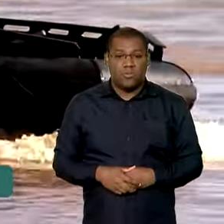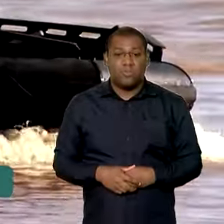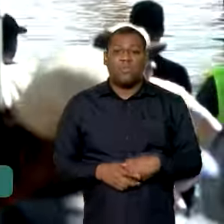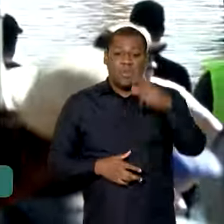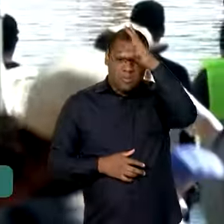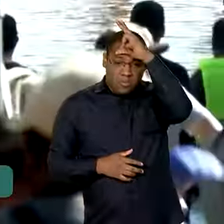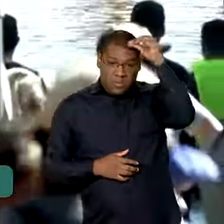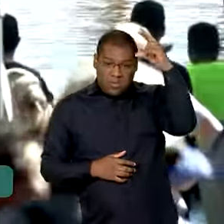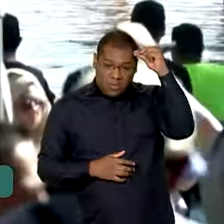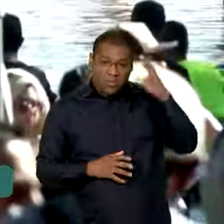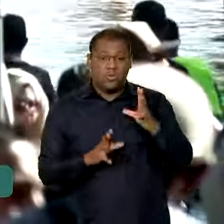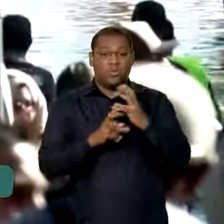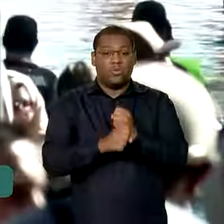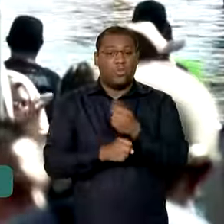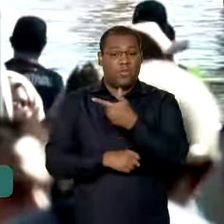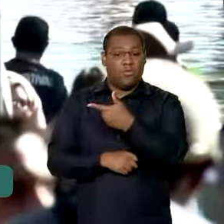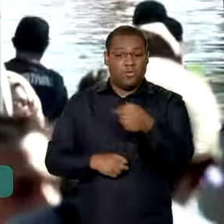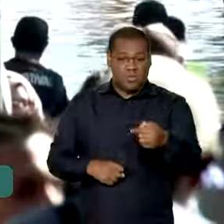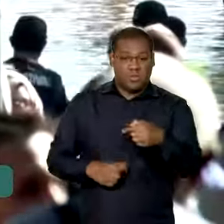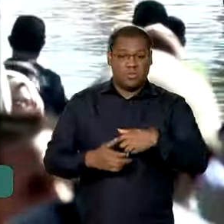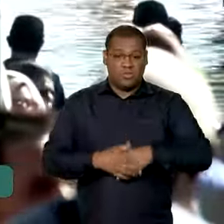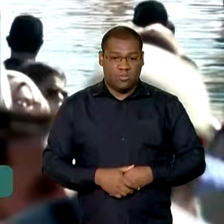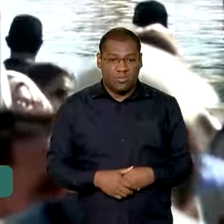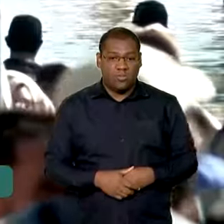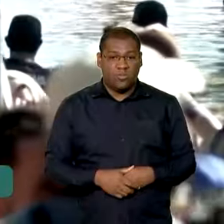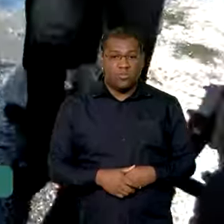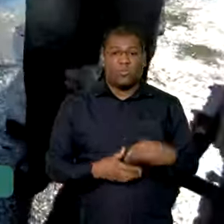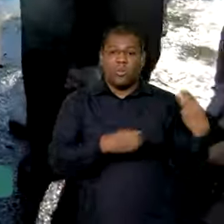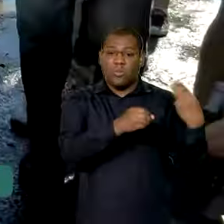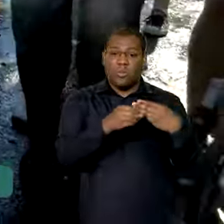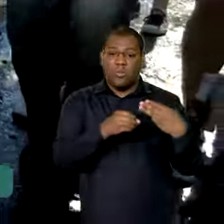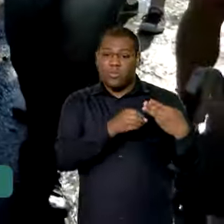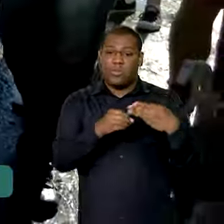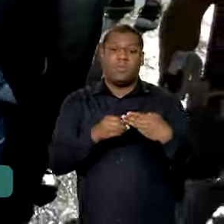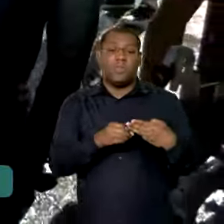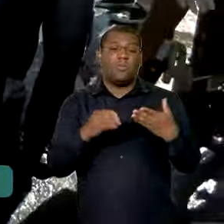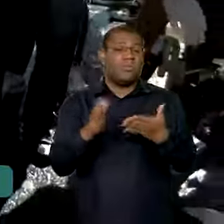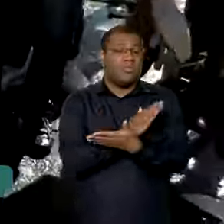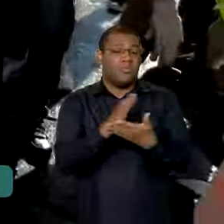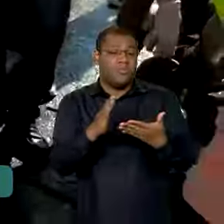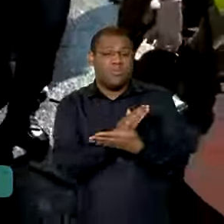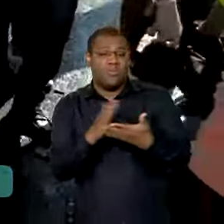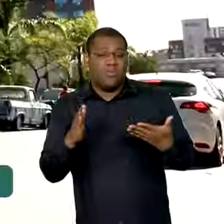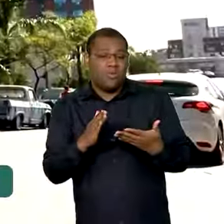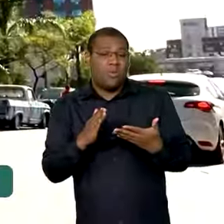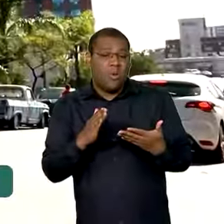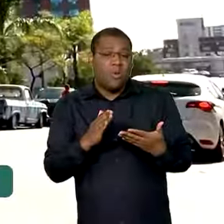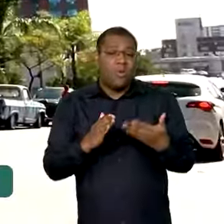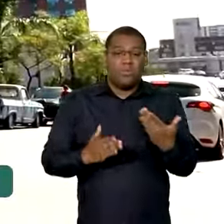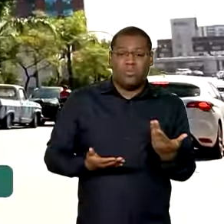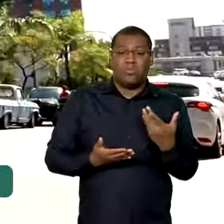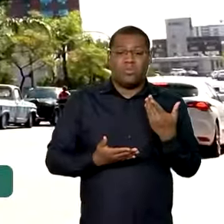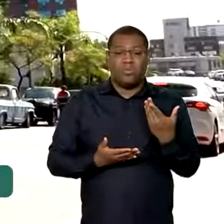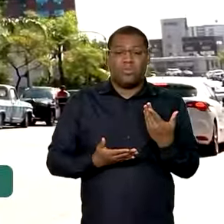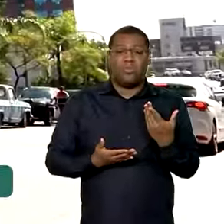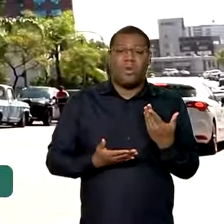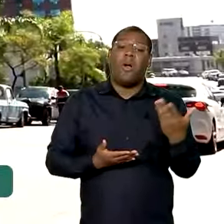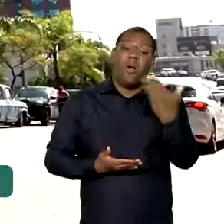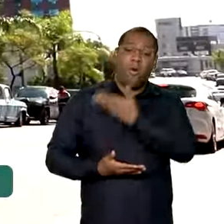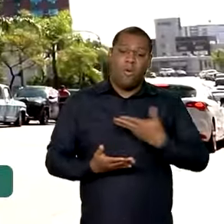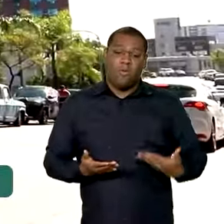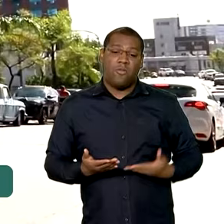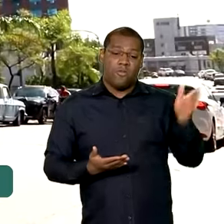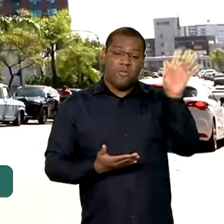prefeituras. Municípios que não conseguiram formular os planos de ajuda receberão recursos automaticamente, de